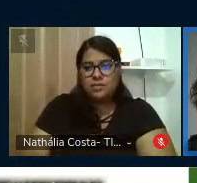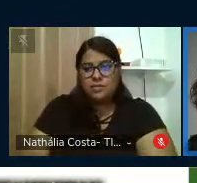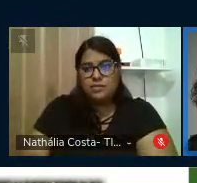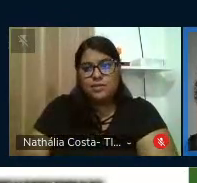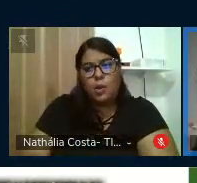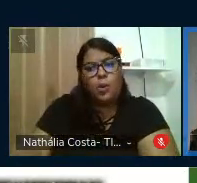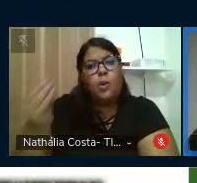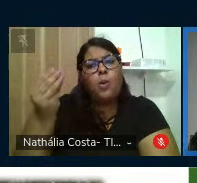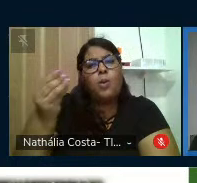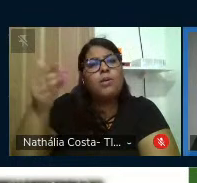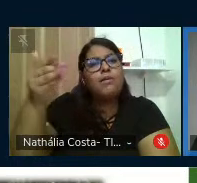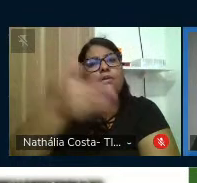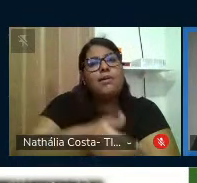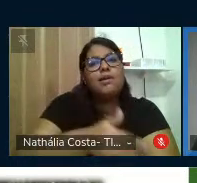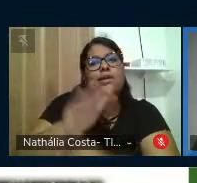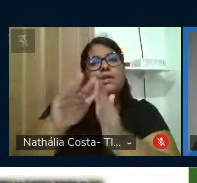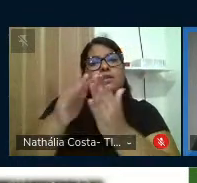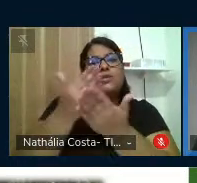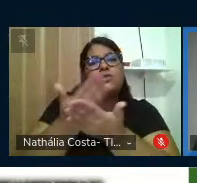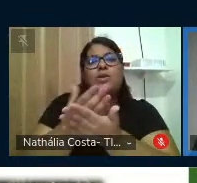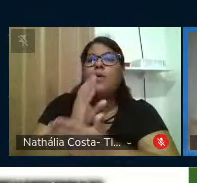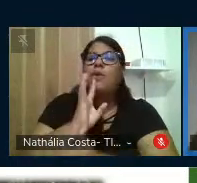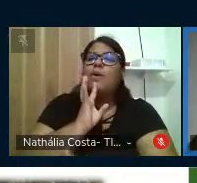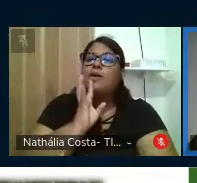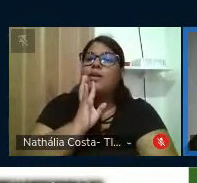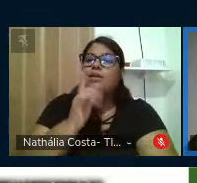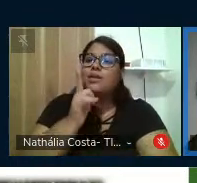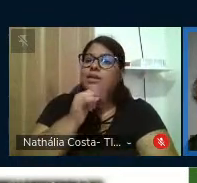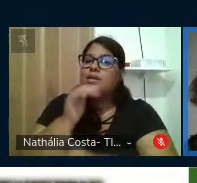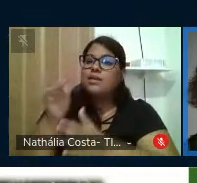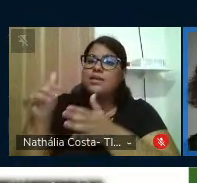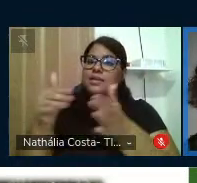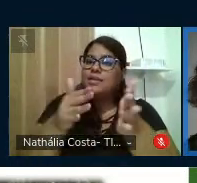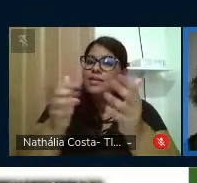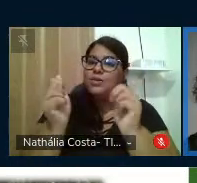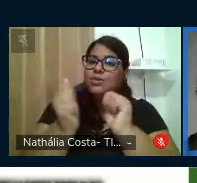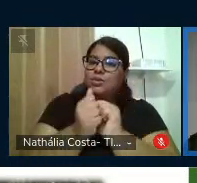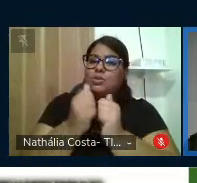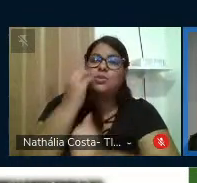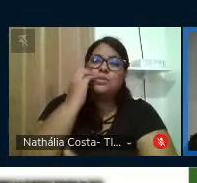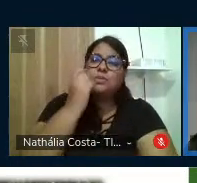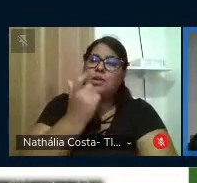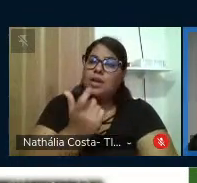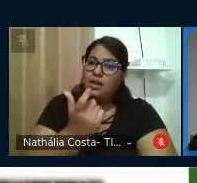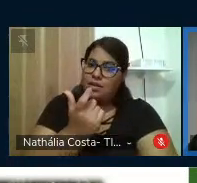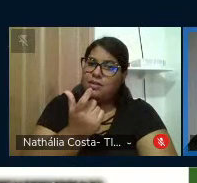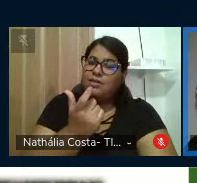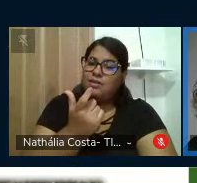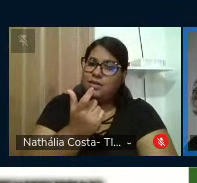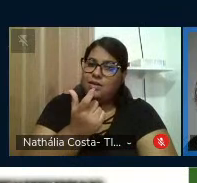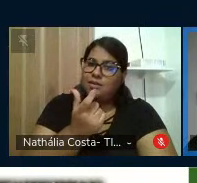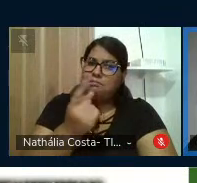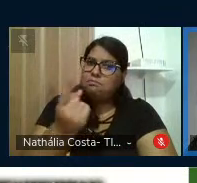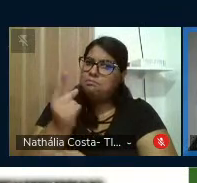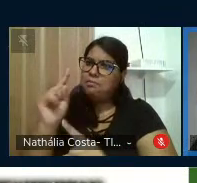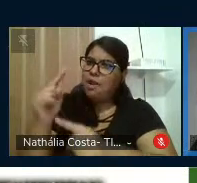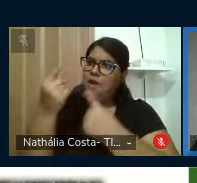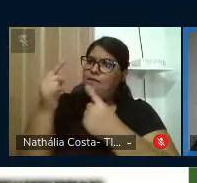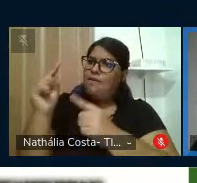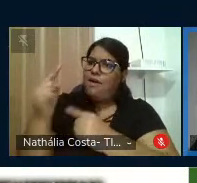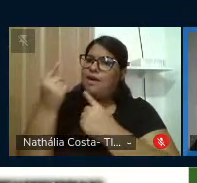à escola e conhecer o Capibaribe com Paulo Freire? Eis a provocação.